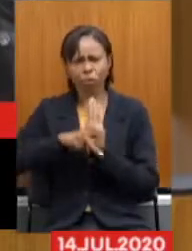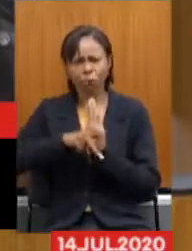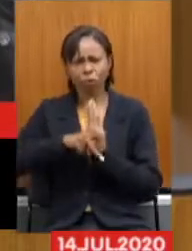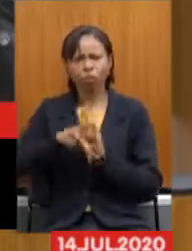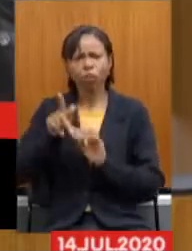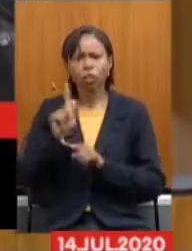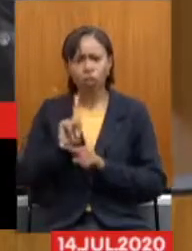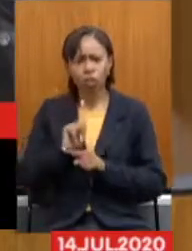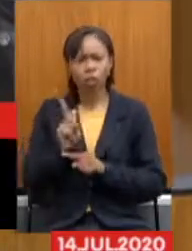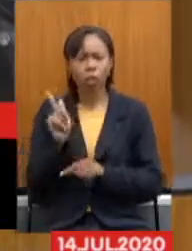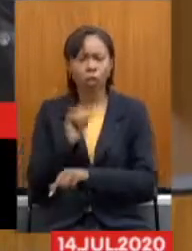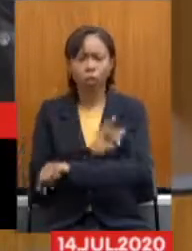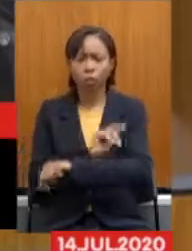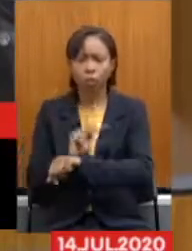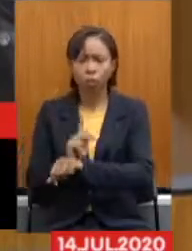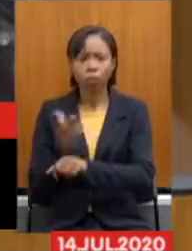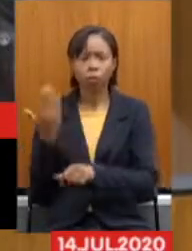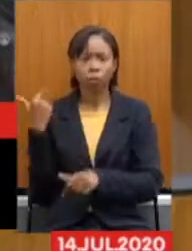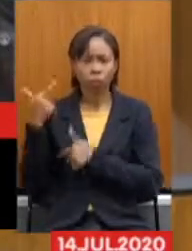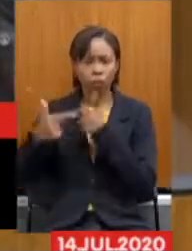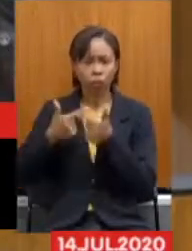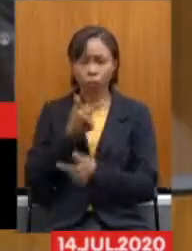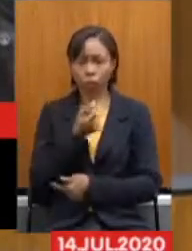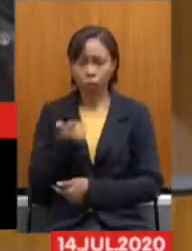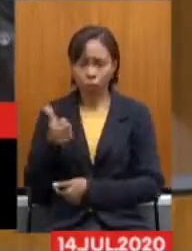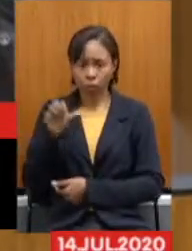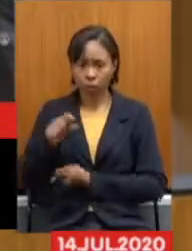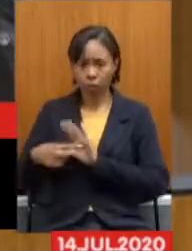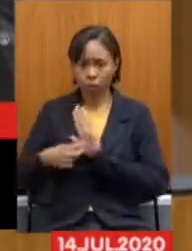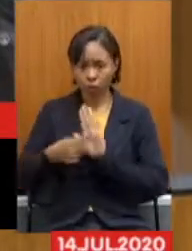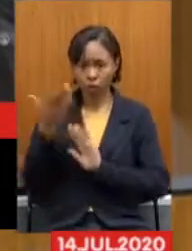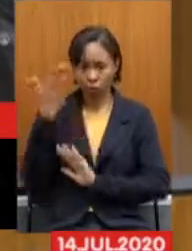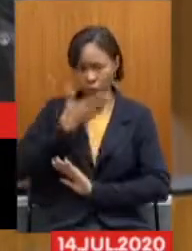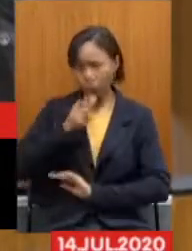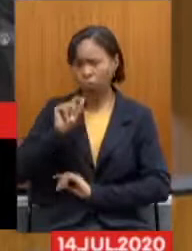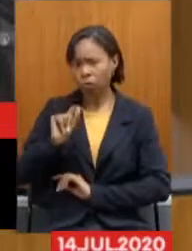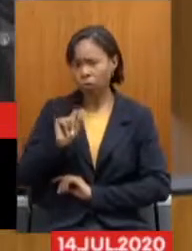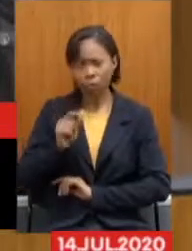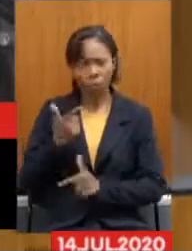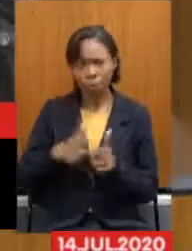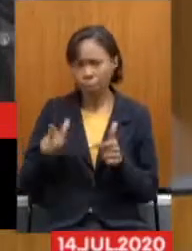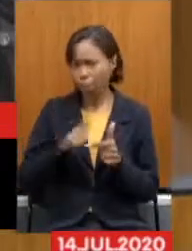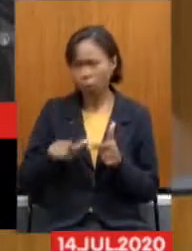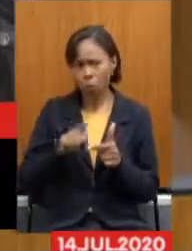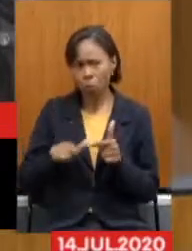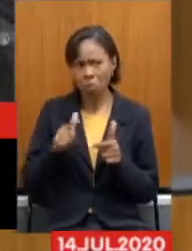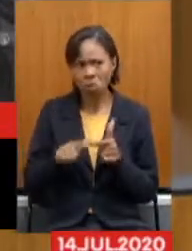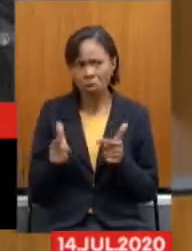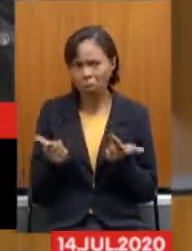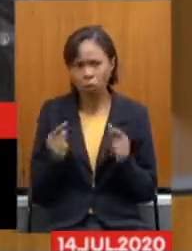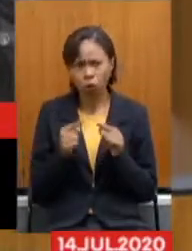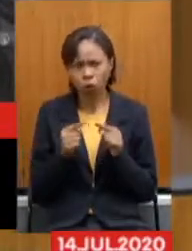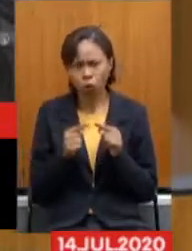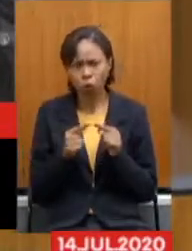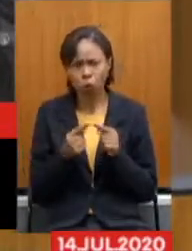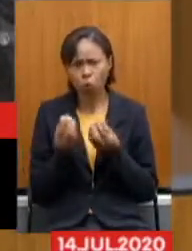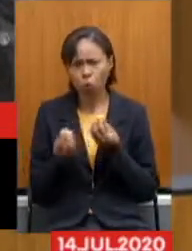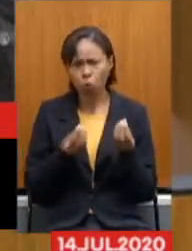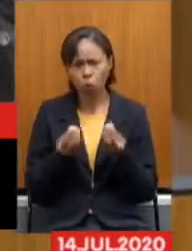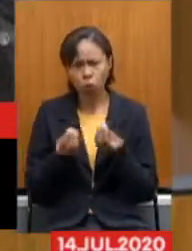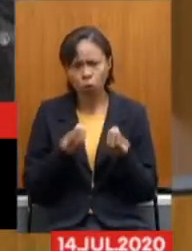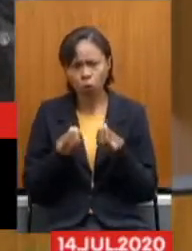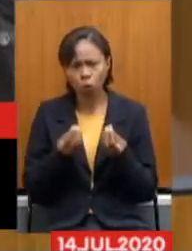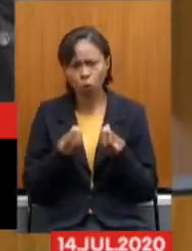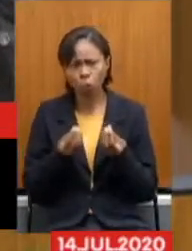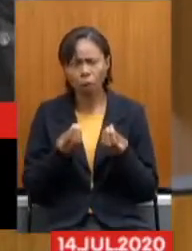Relativo ao exercício De 2019 Constata-se Que não há Qualquer problema Com relação Ao modo Como vem sendo